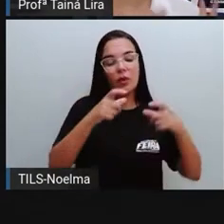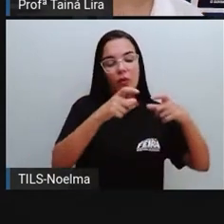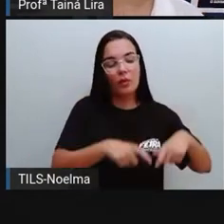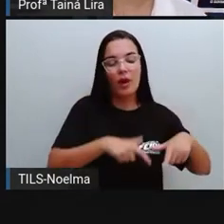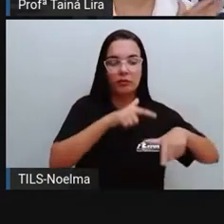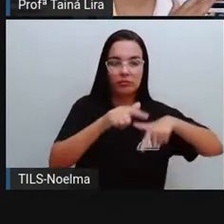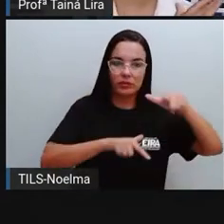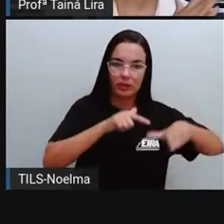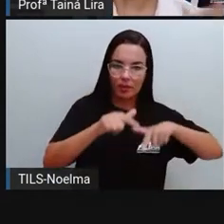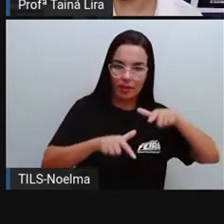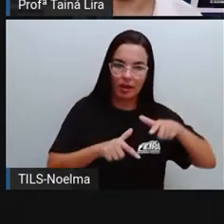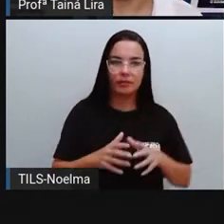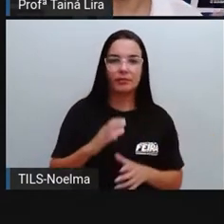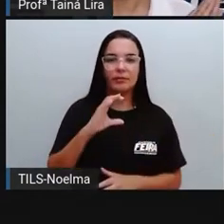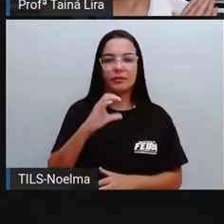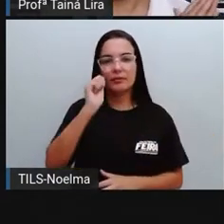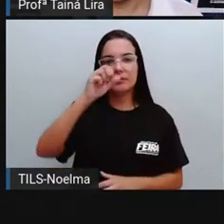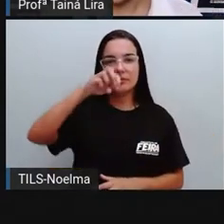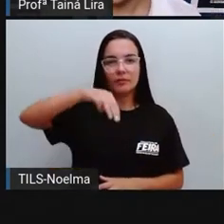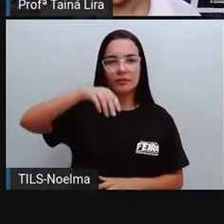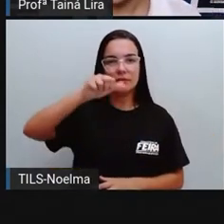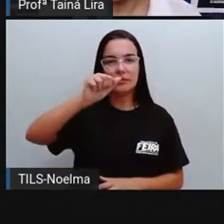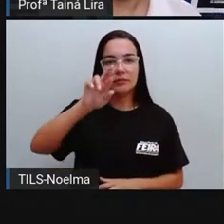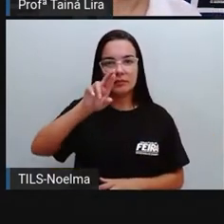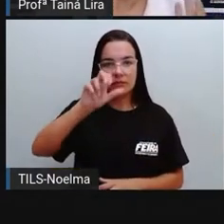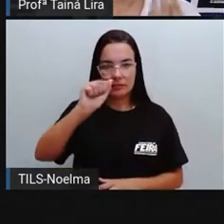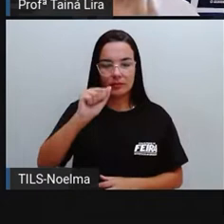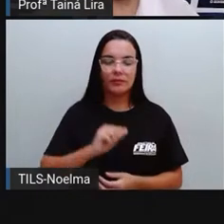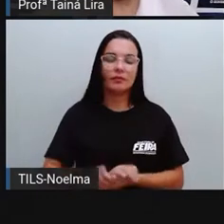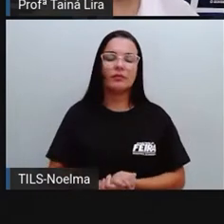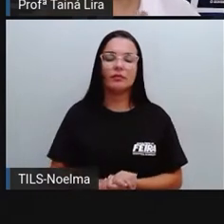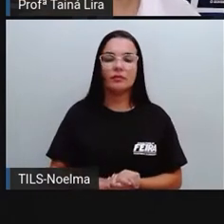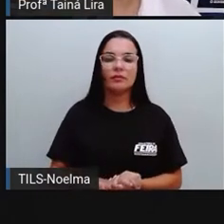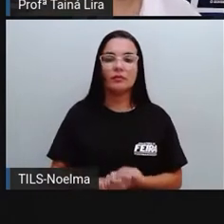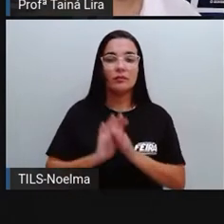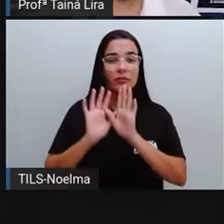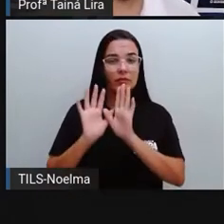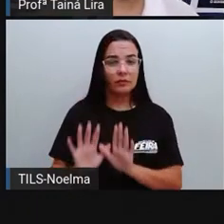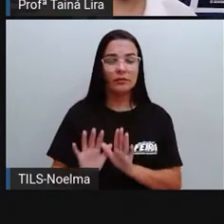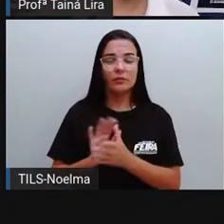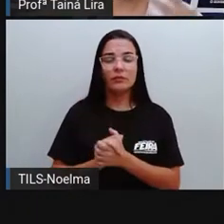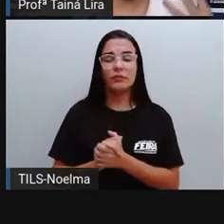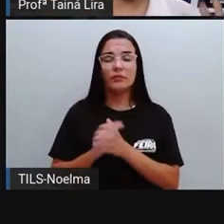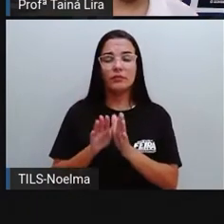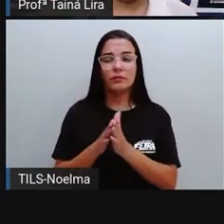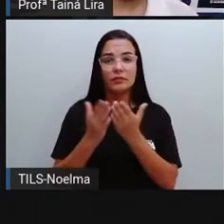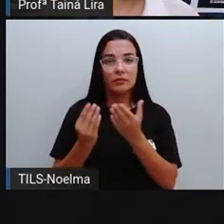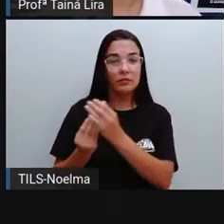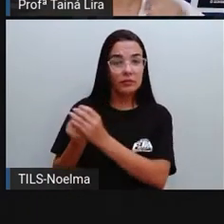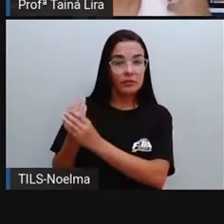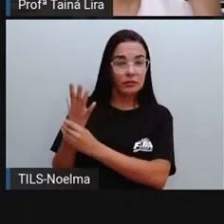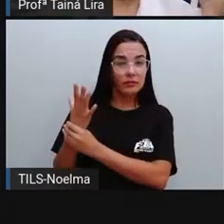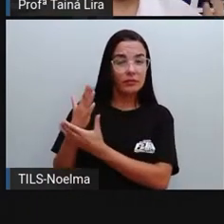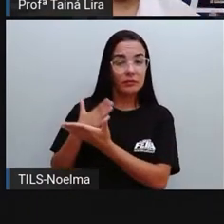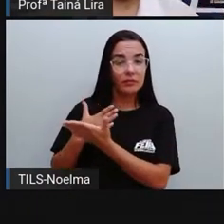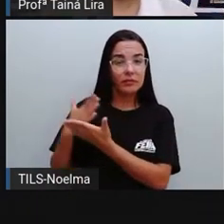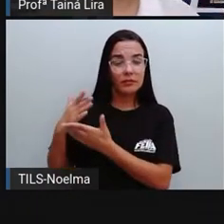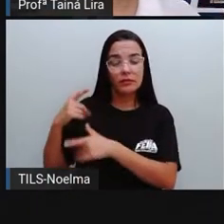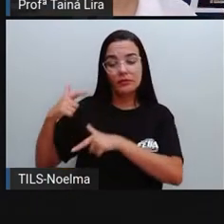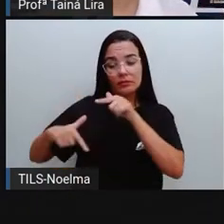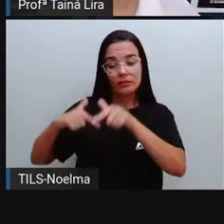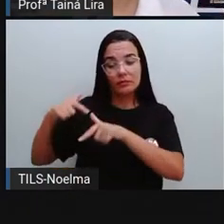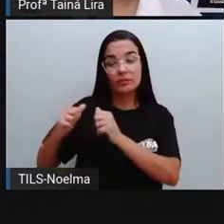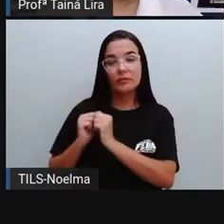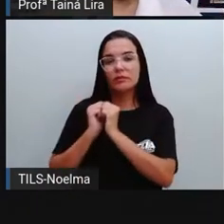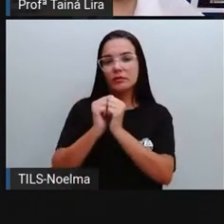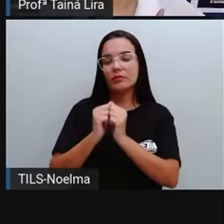Câmara Municipal, certo? Mas antes, logo quando ela foi criada, eles trabalhavam juntos